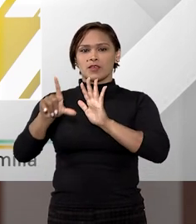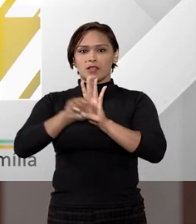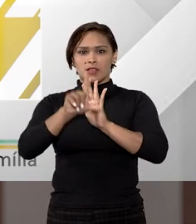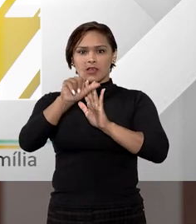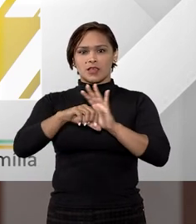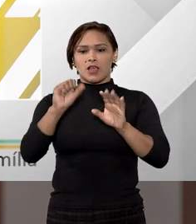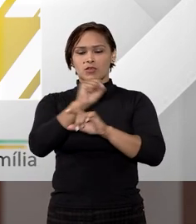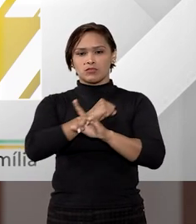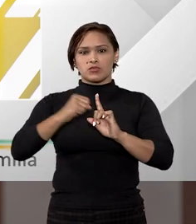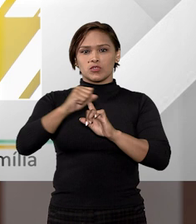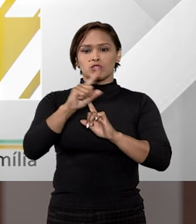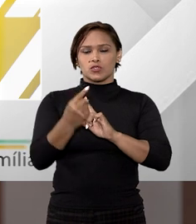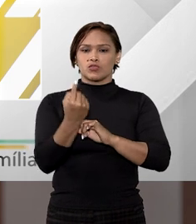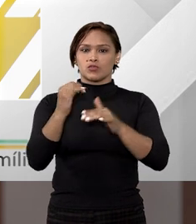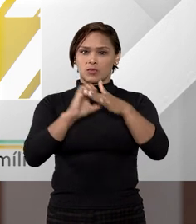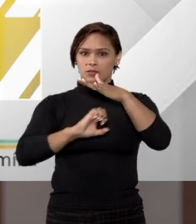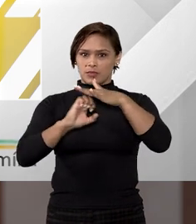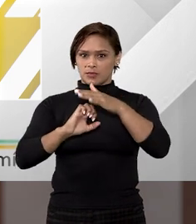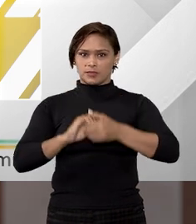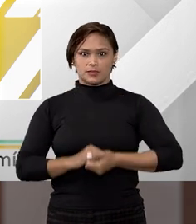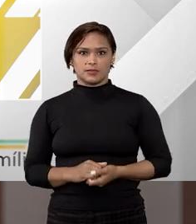legal dos sócios de uma empresa?